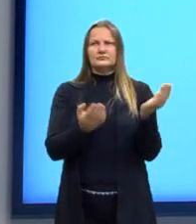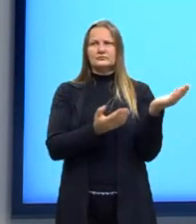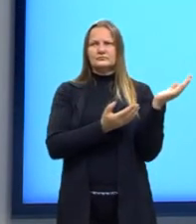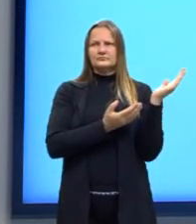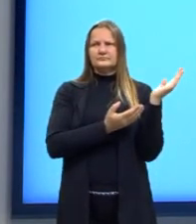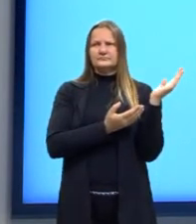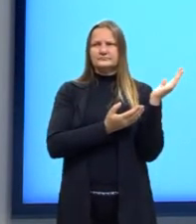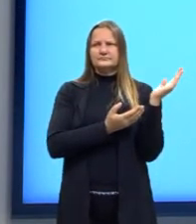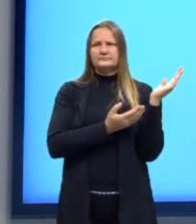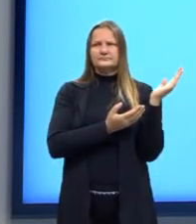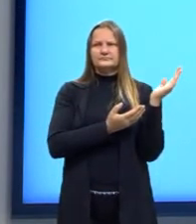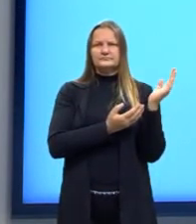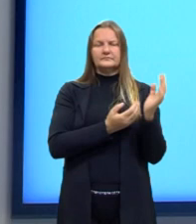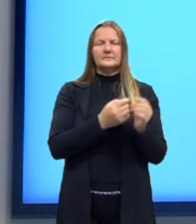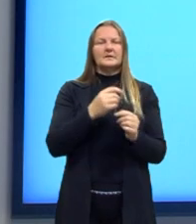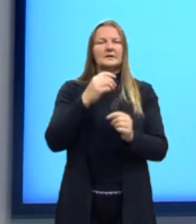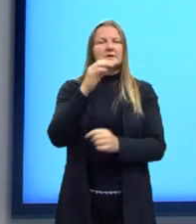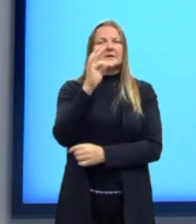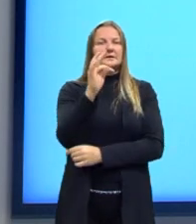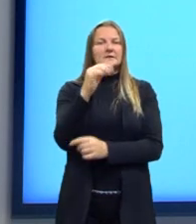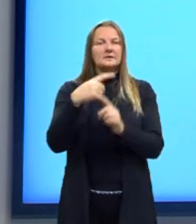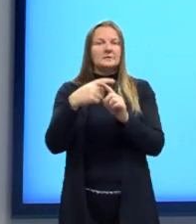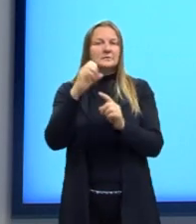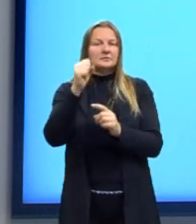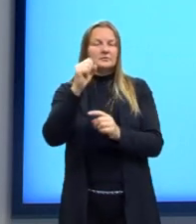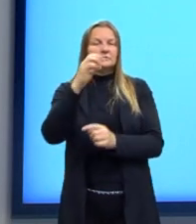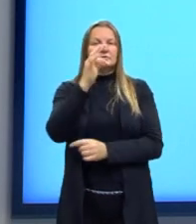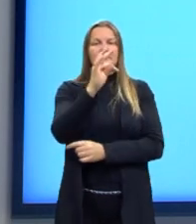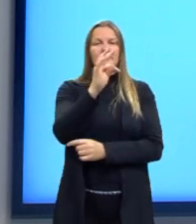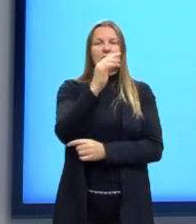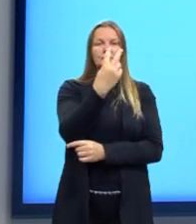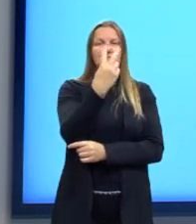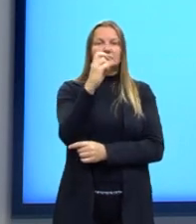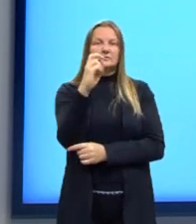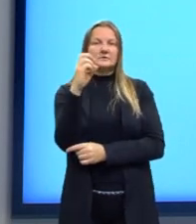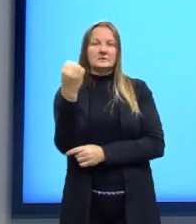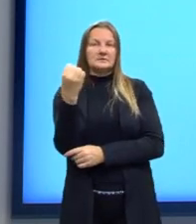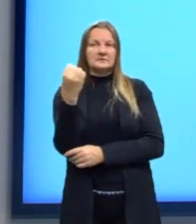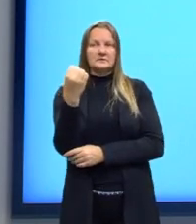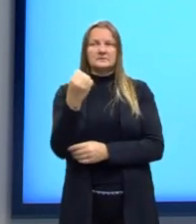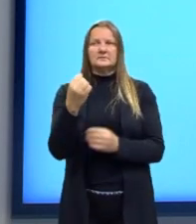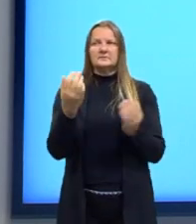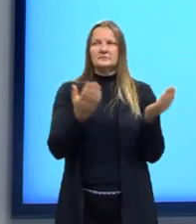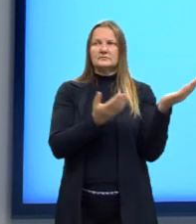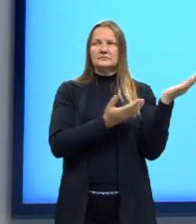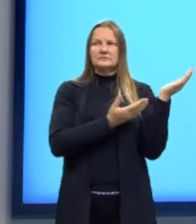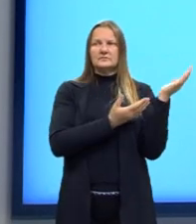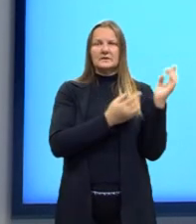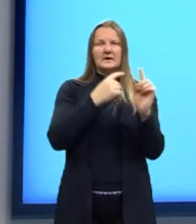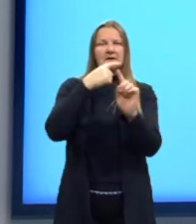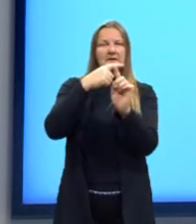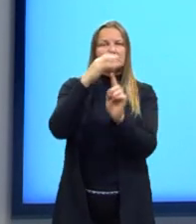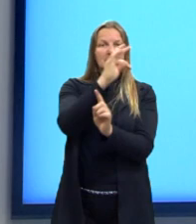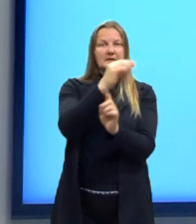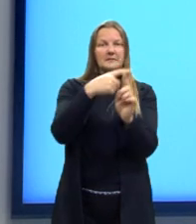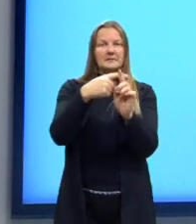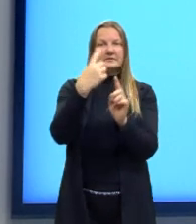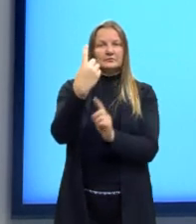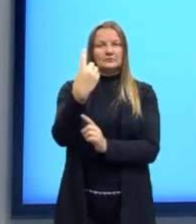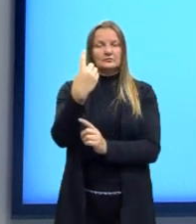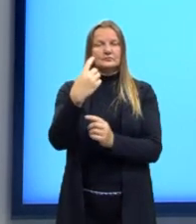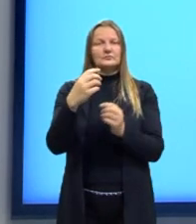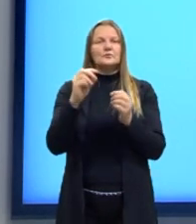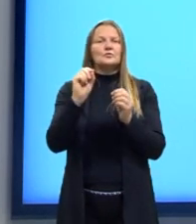resulta em 256. Então 256 é igual a T mais 1.